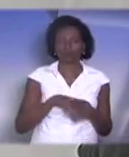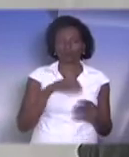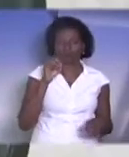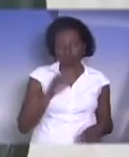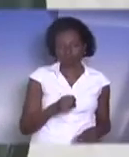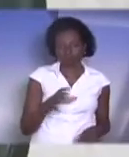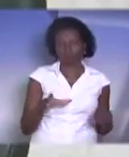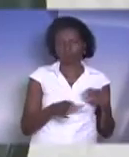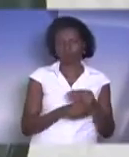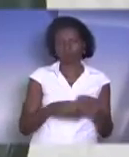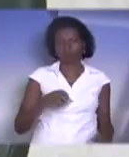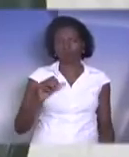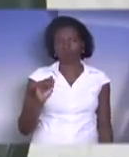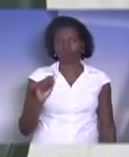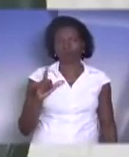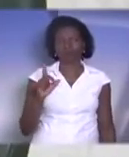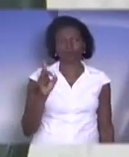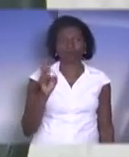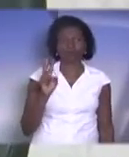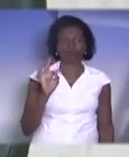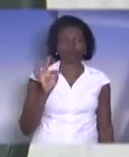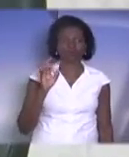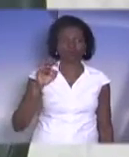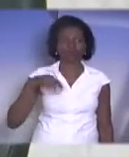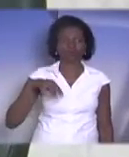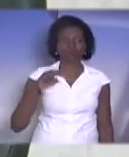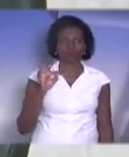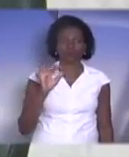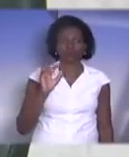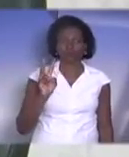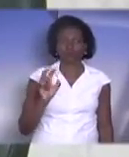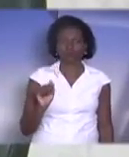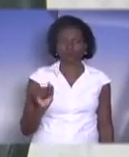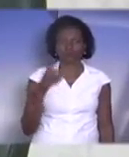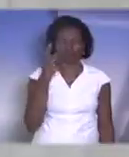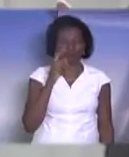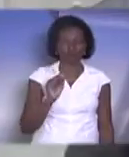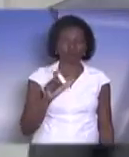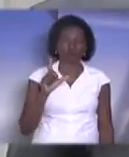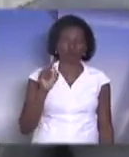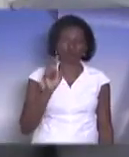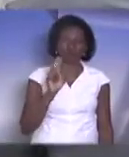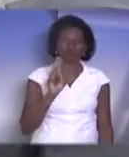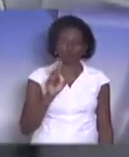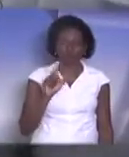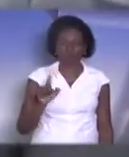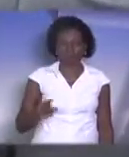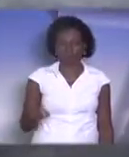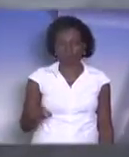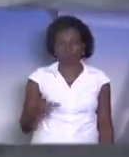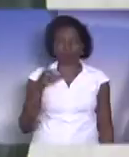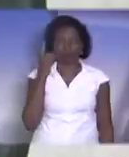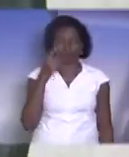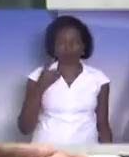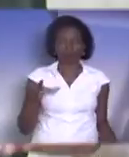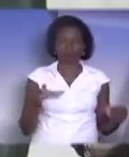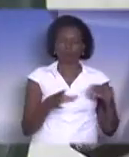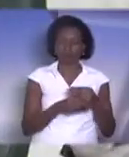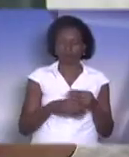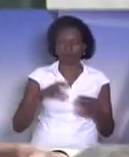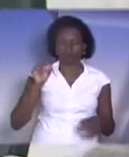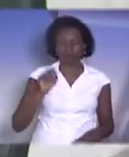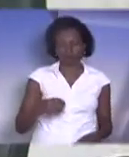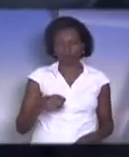aglutinativa. Estou registrado o voto de vossa excelência. Deputado Reinaldo Augusto. Também para registrar meu voto favorável aos Estou registrado o voto vossa